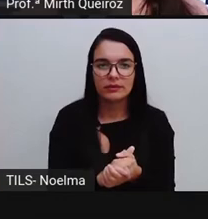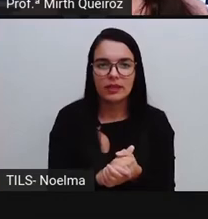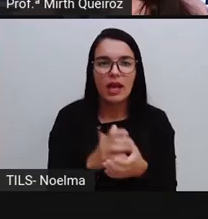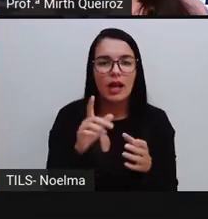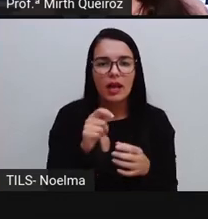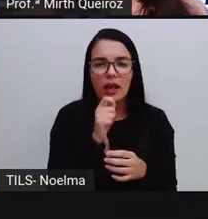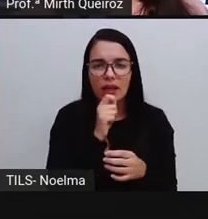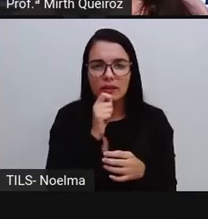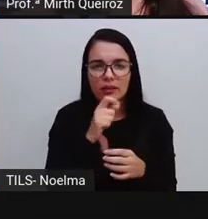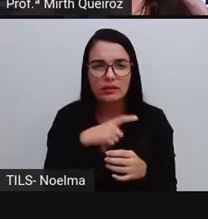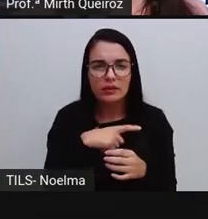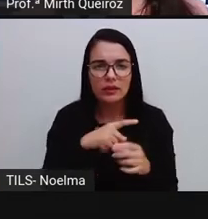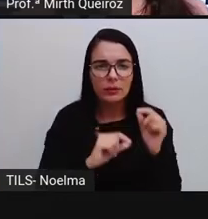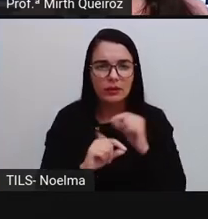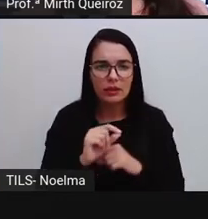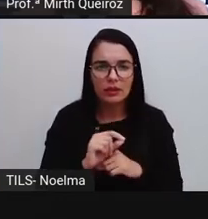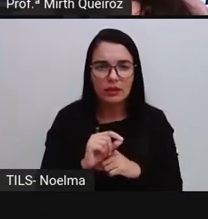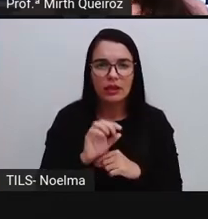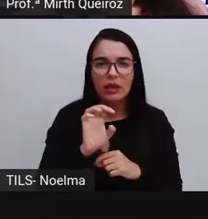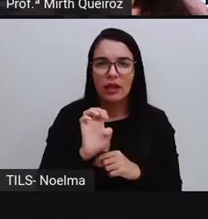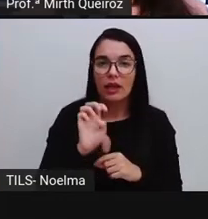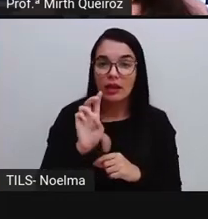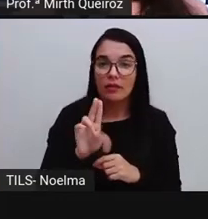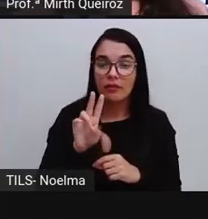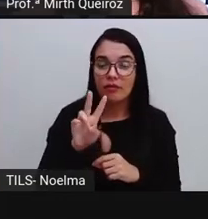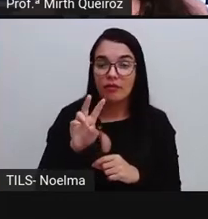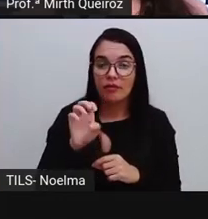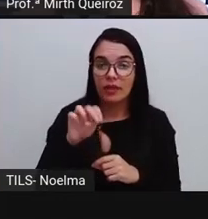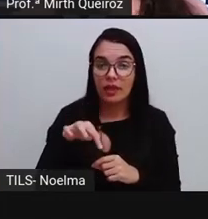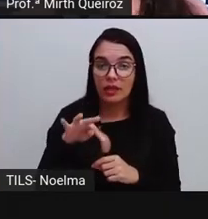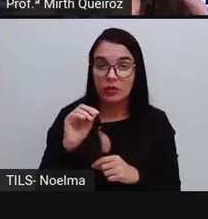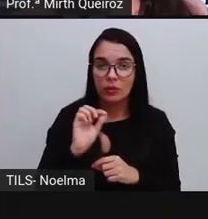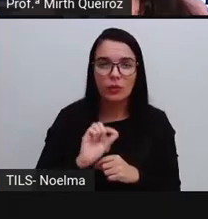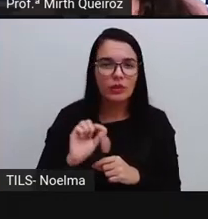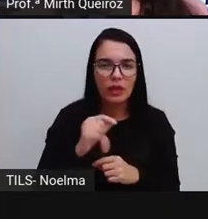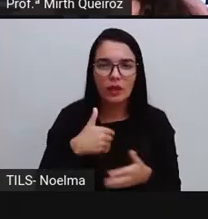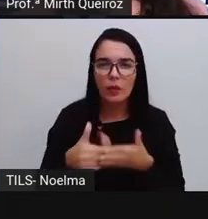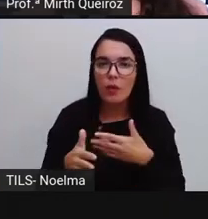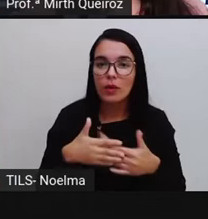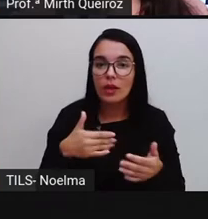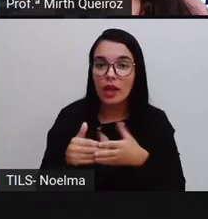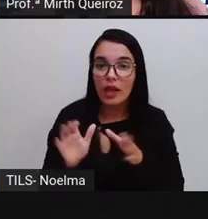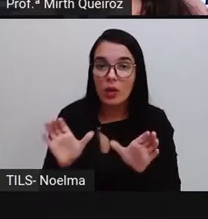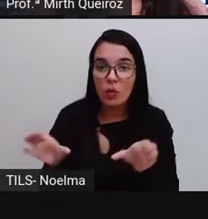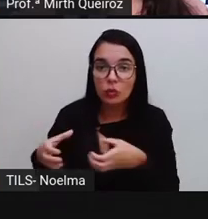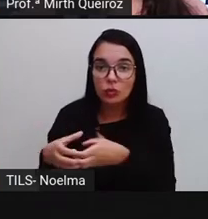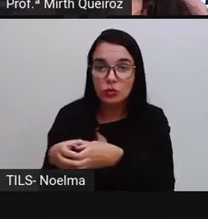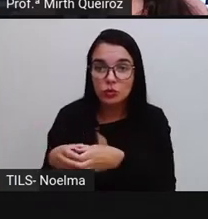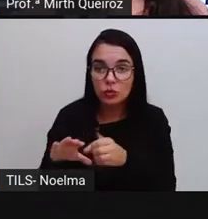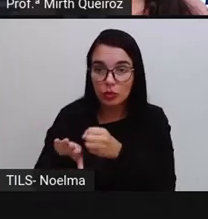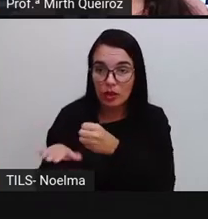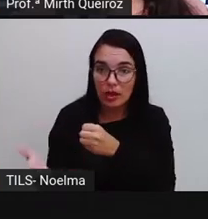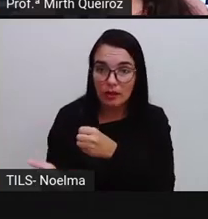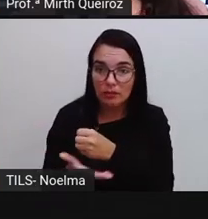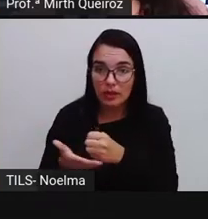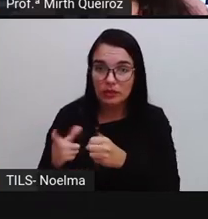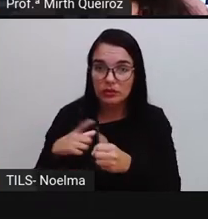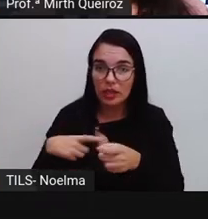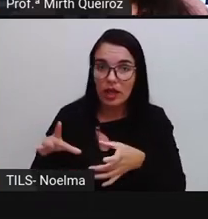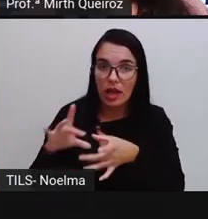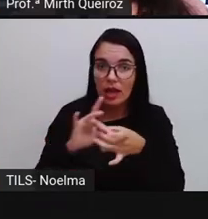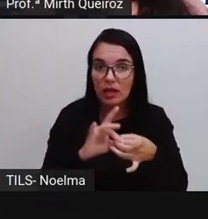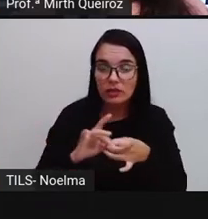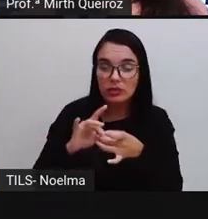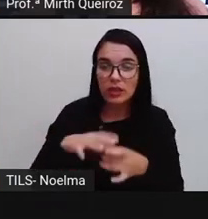E evento? Há ainda o evento que se trata de qualquer subconjunto relacionado ao espaço